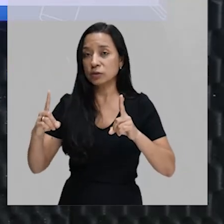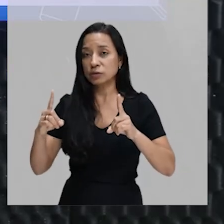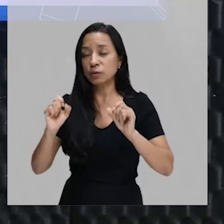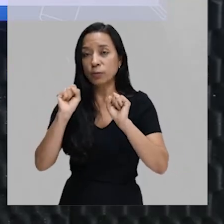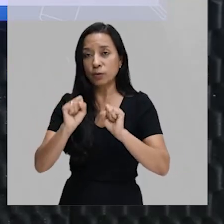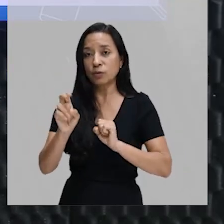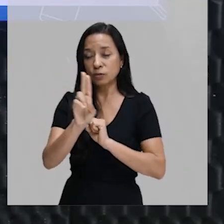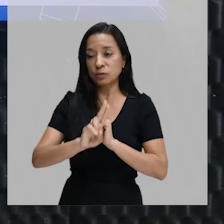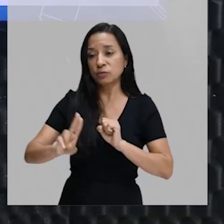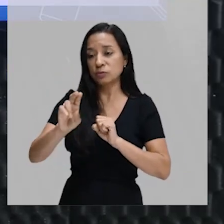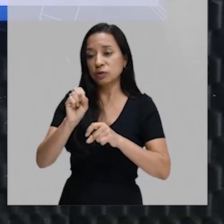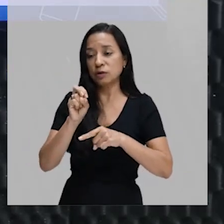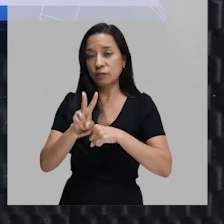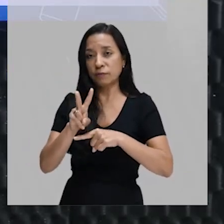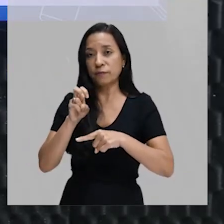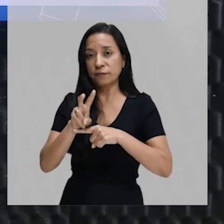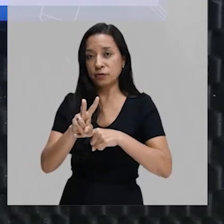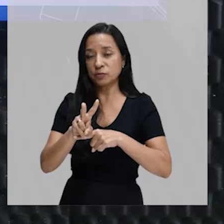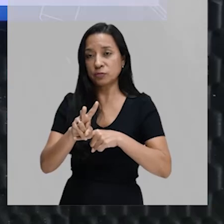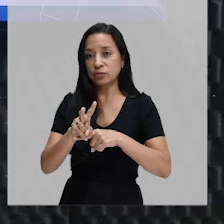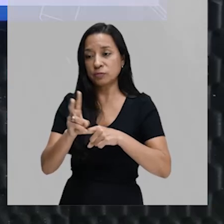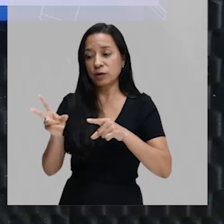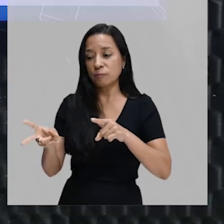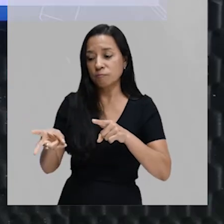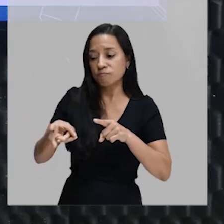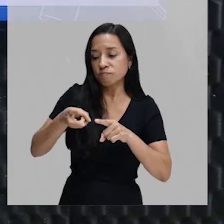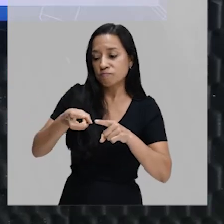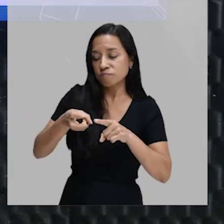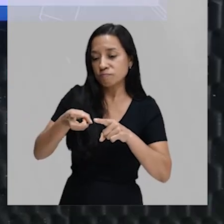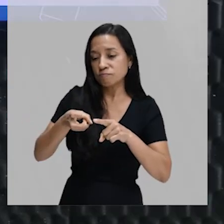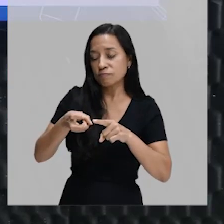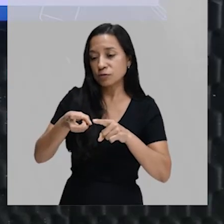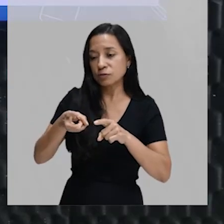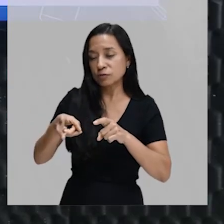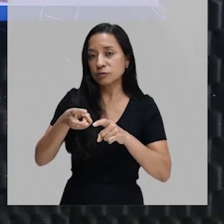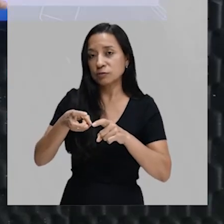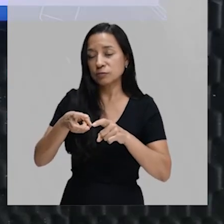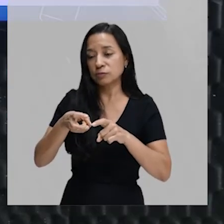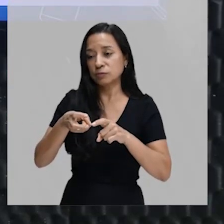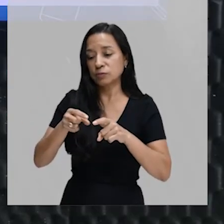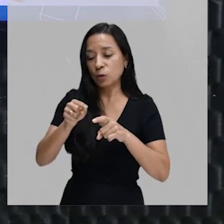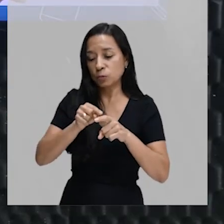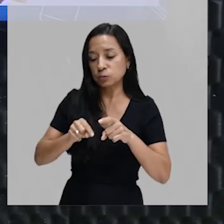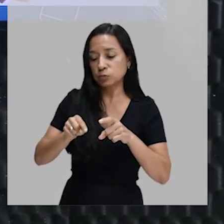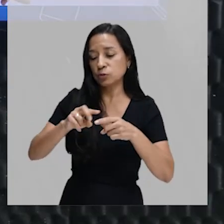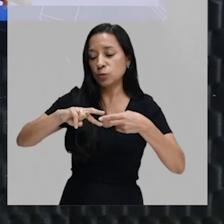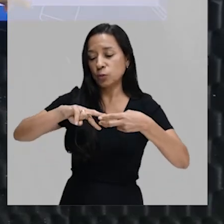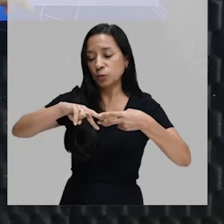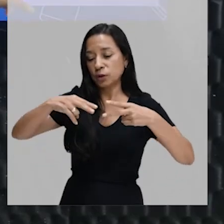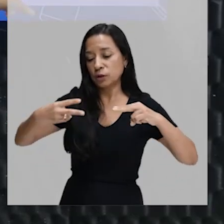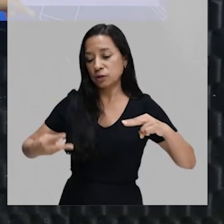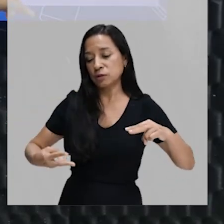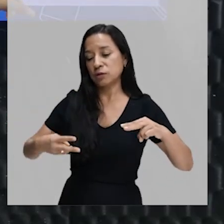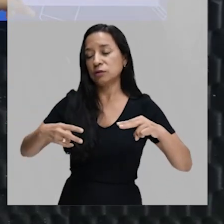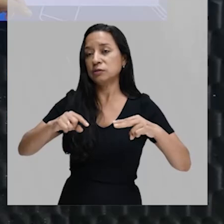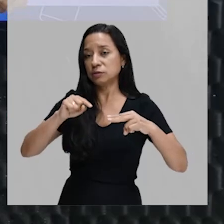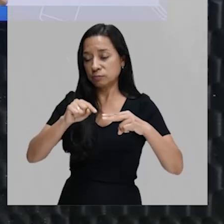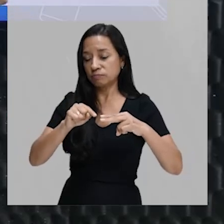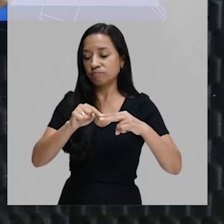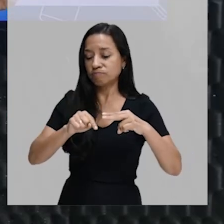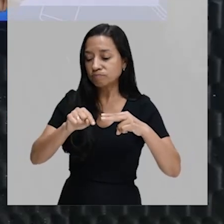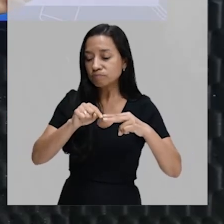utilizar vírus para injetar material genético no DNA da bactéria